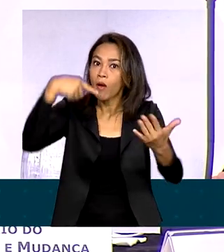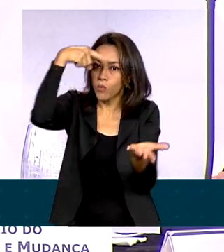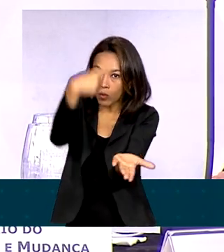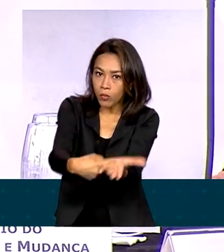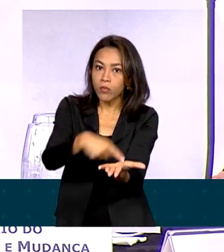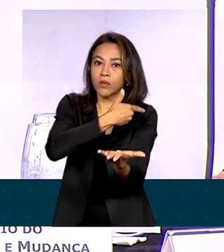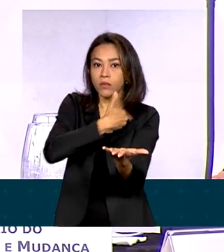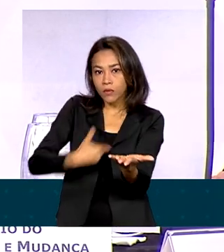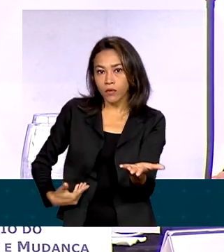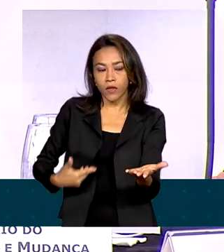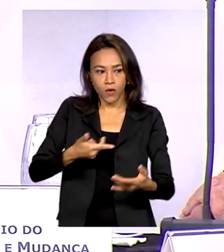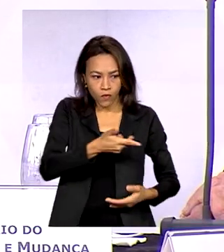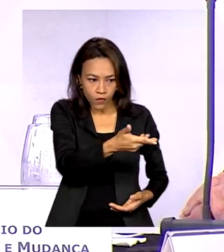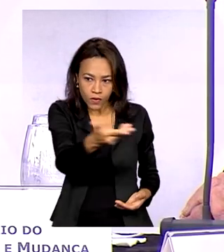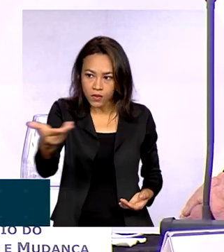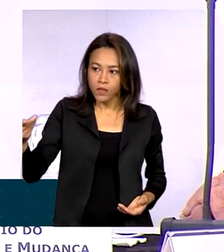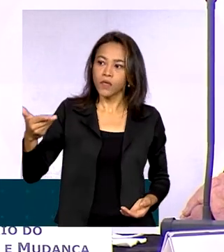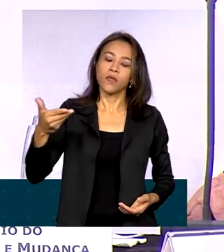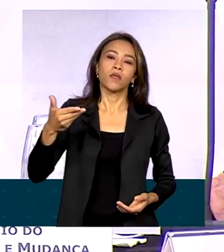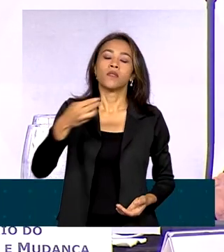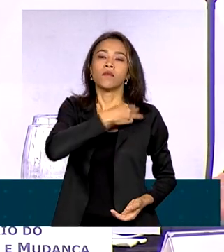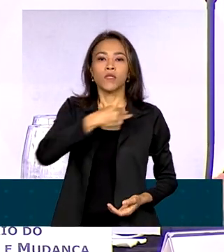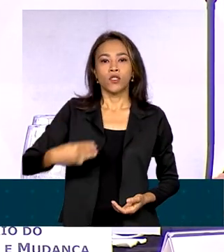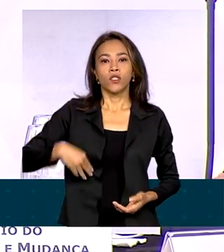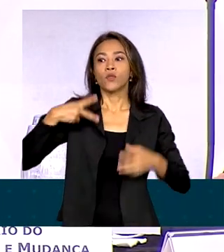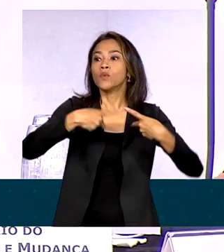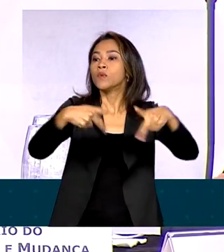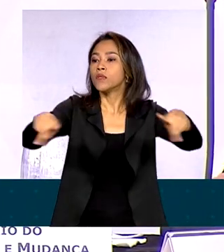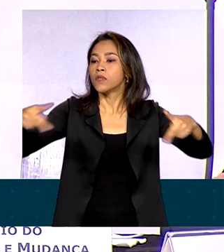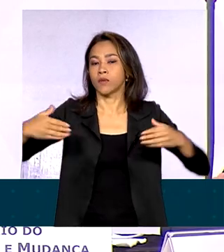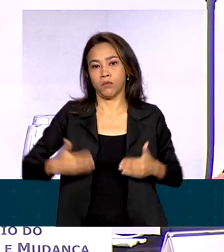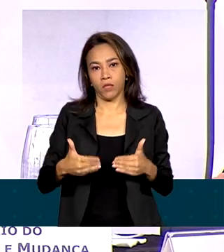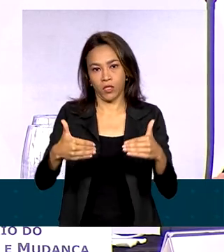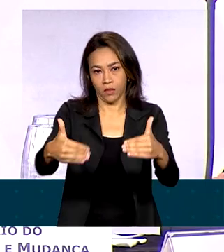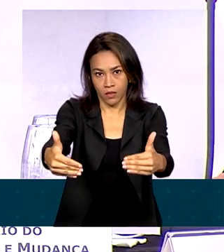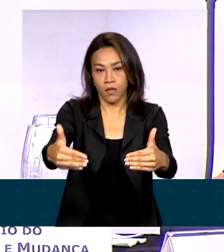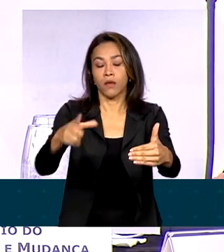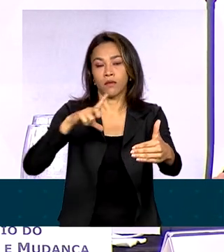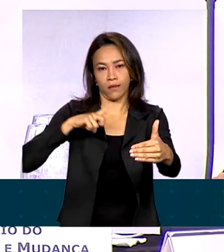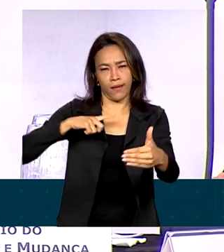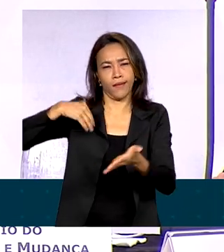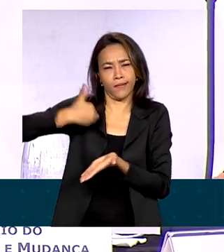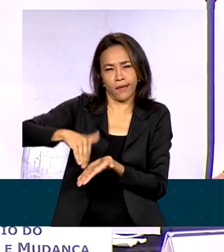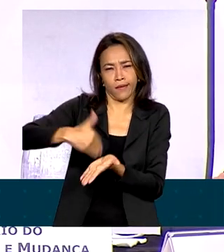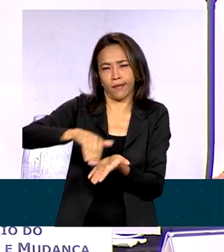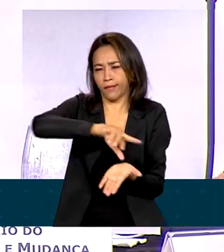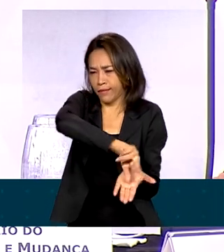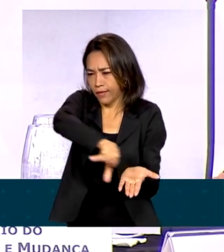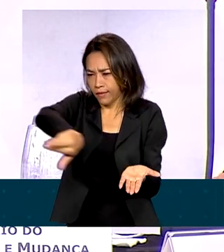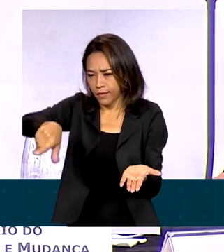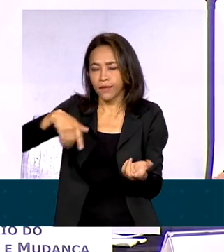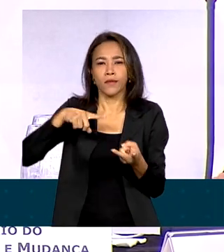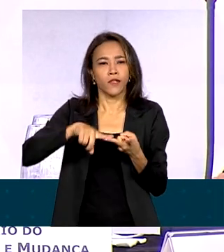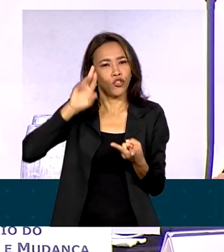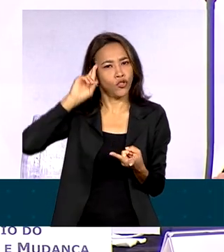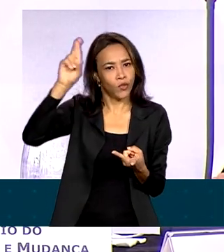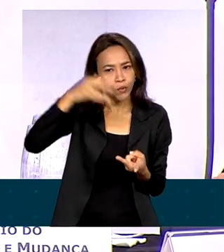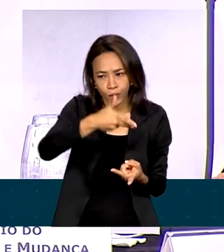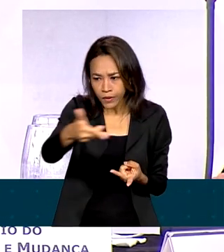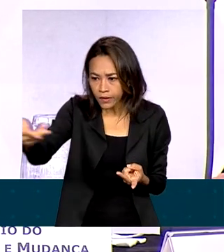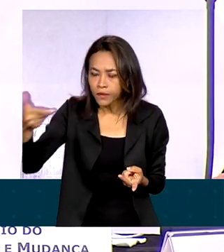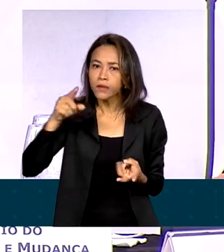ministros têm dentro de seus ministérios, já secretarias, diretorias